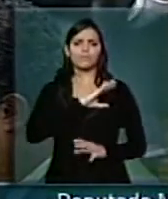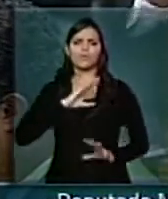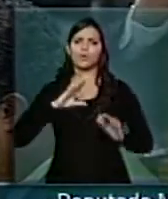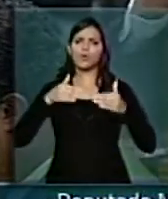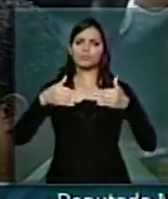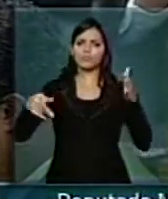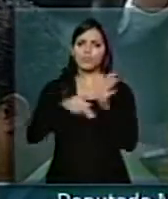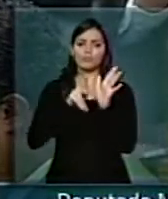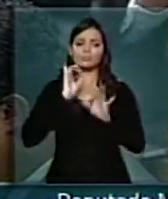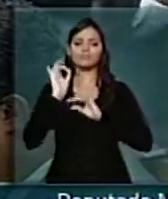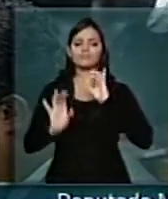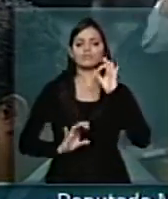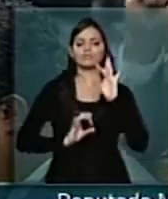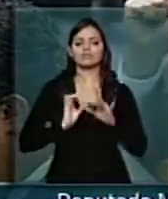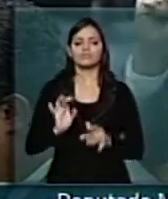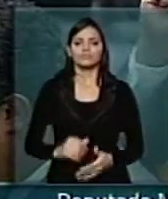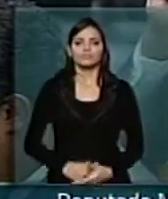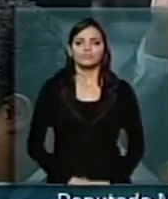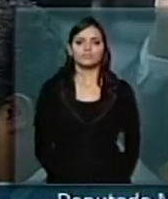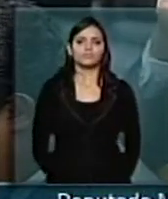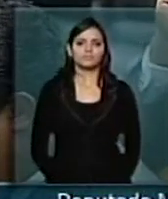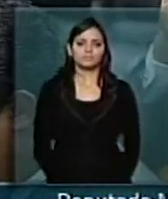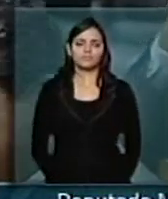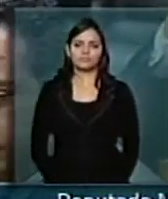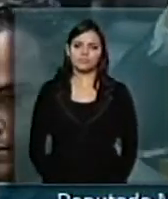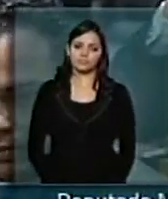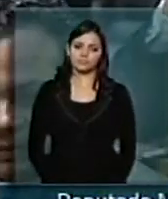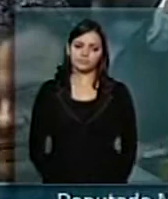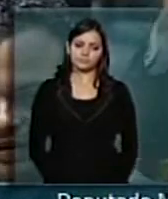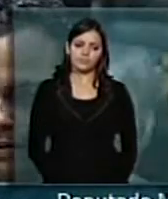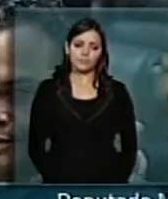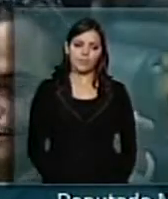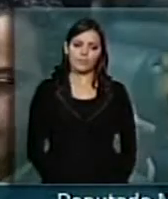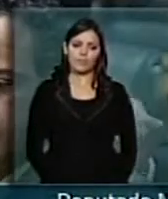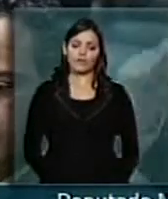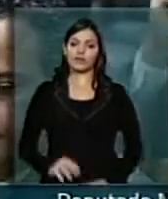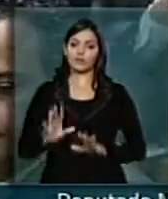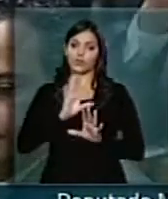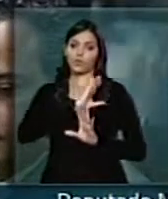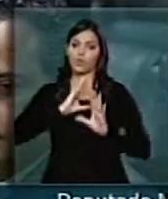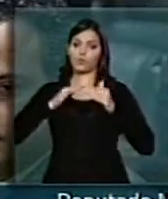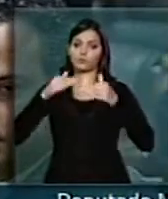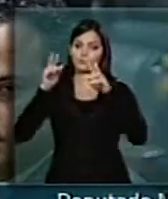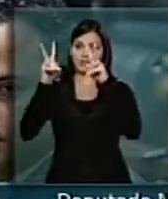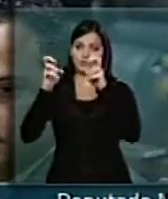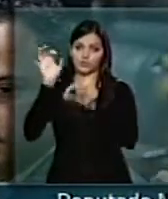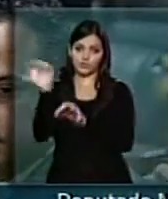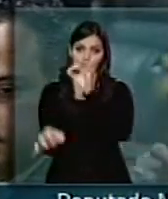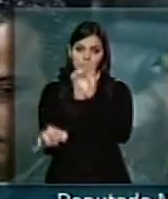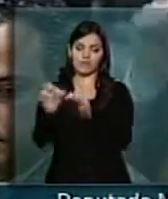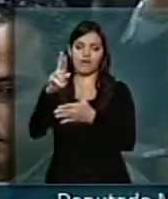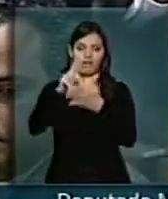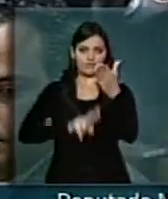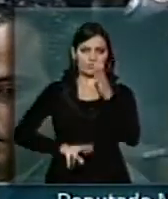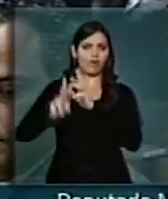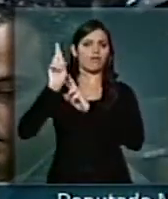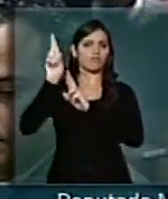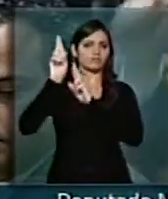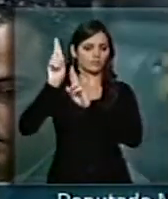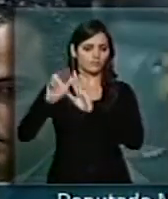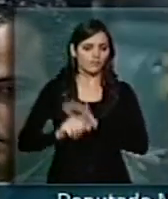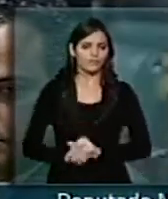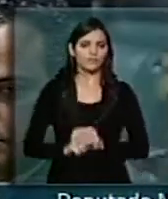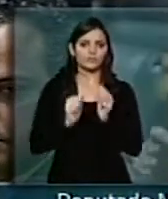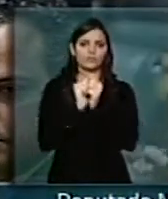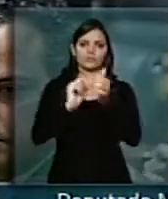temáticas, na Comissão de Justiça, onde eu sou relator, junto com